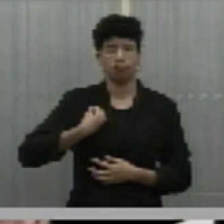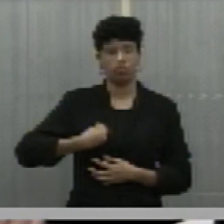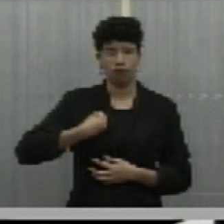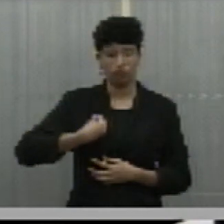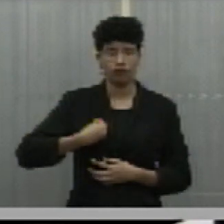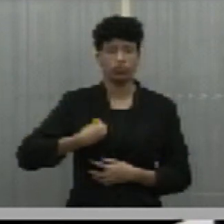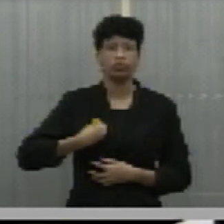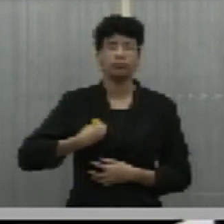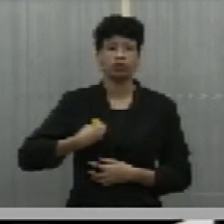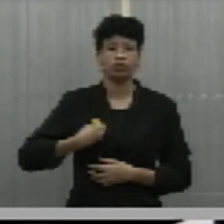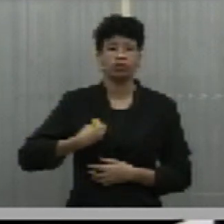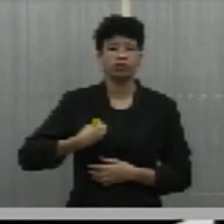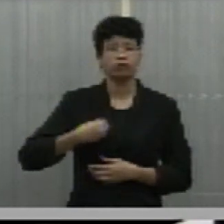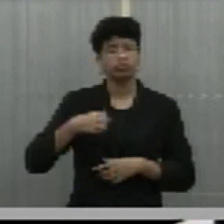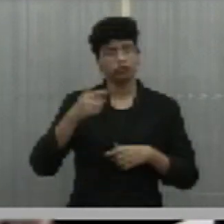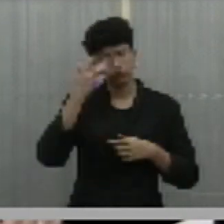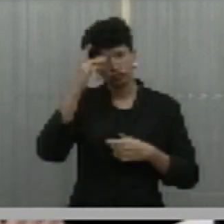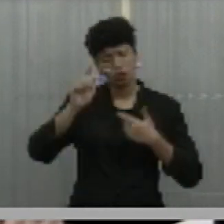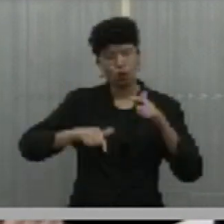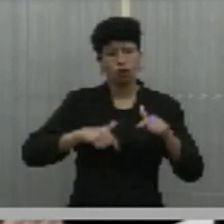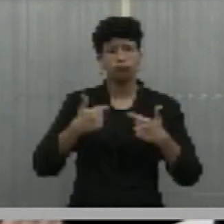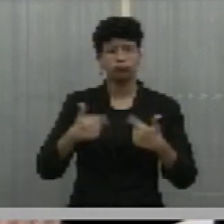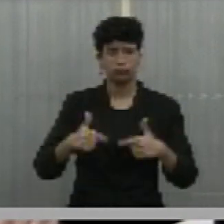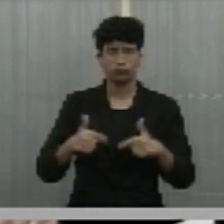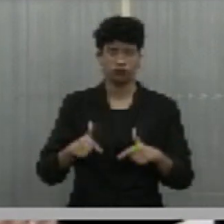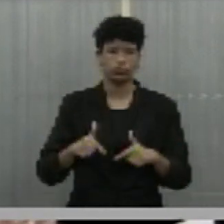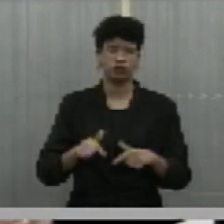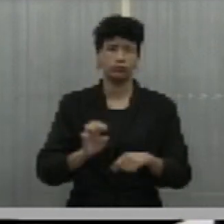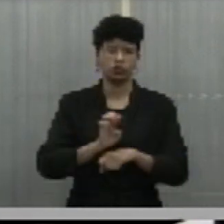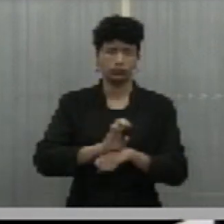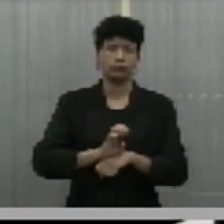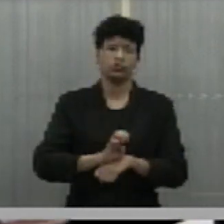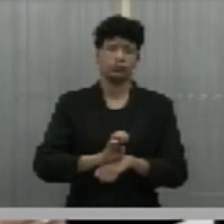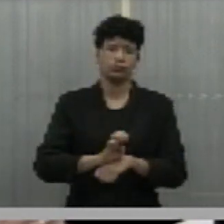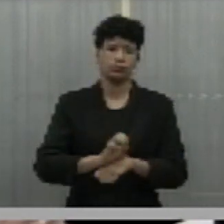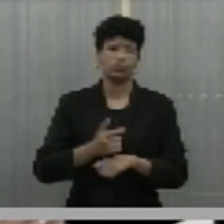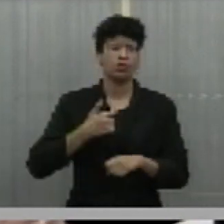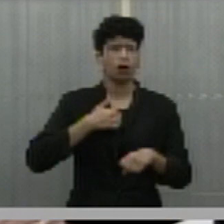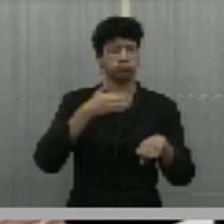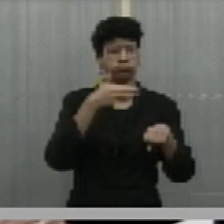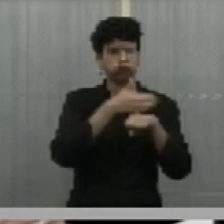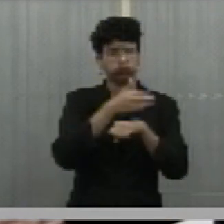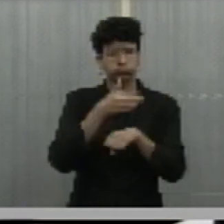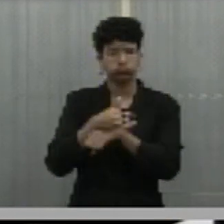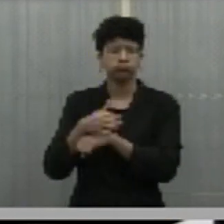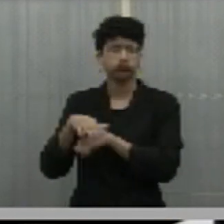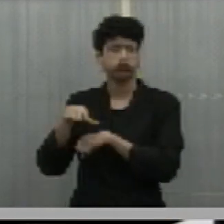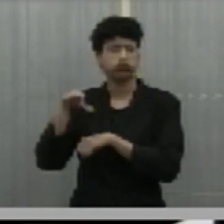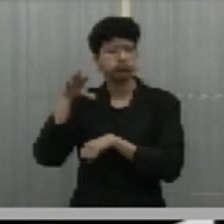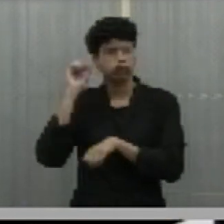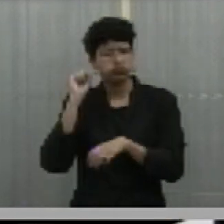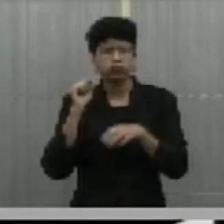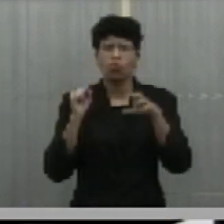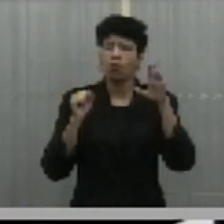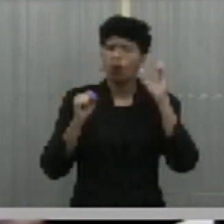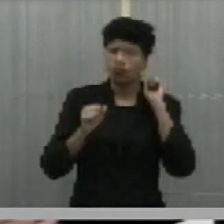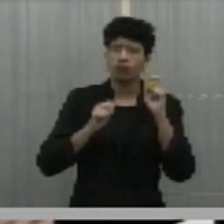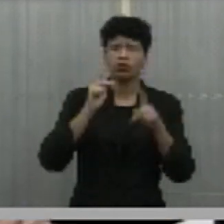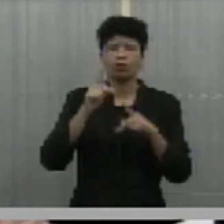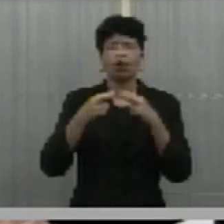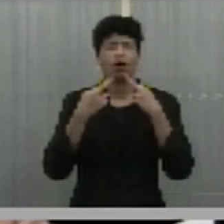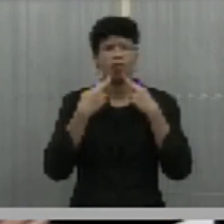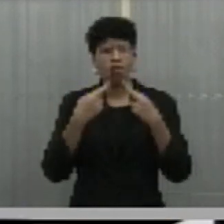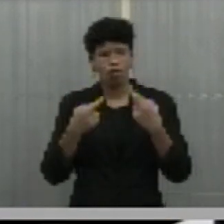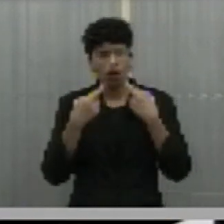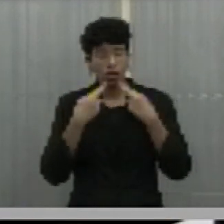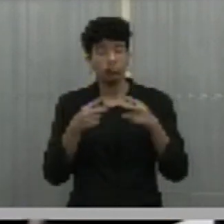e implantação desses pequenos negócios em todo o Estado do Piauí. Nós, em nossas andanças, ouvimos reclamações, apesar de que